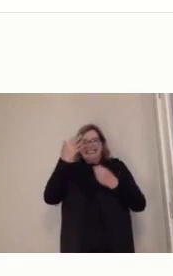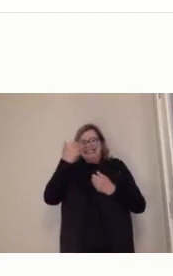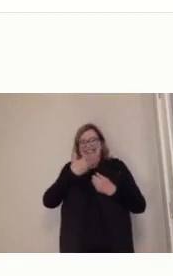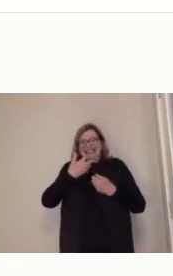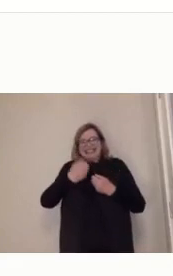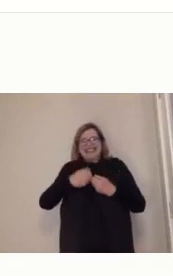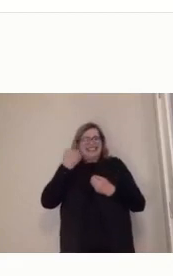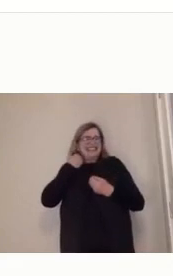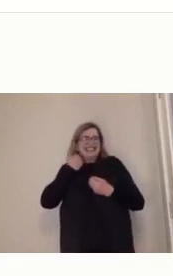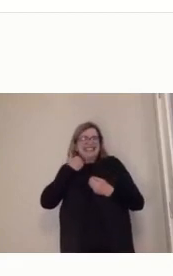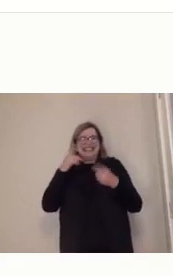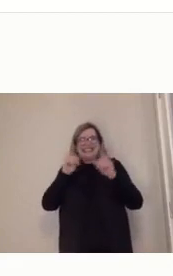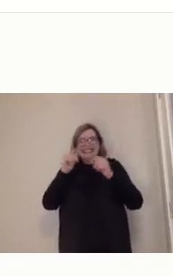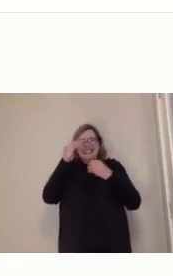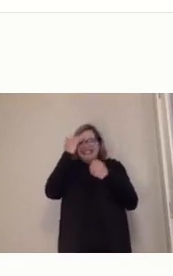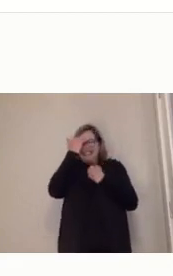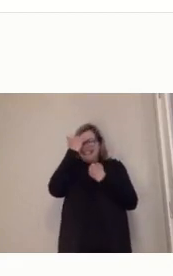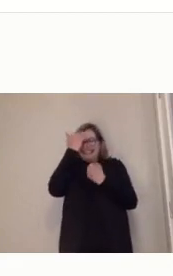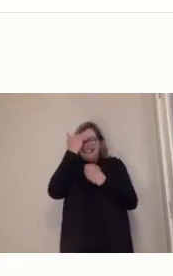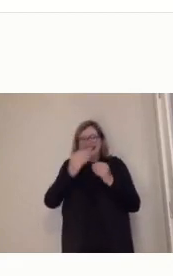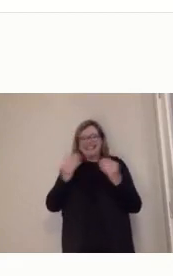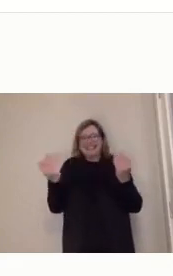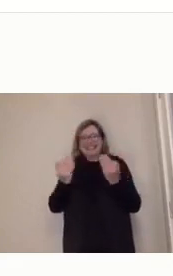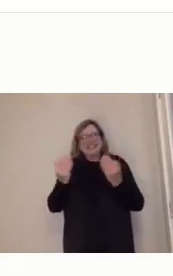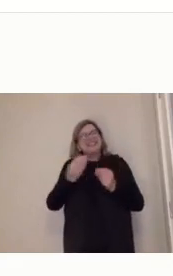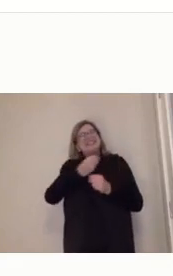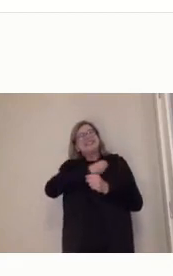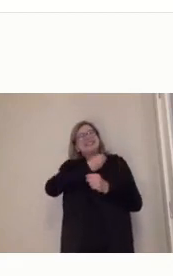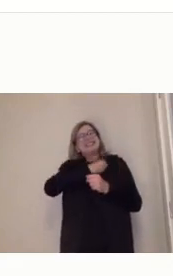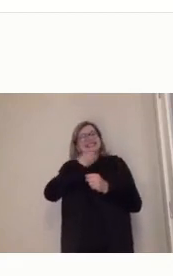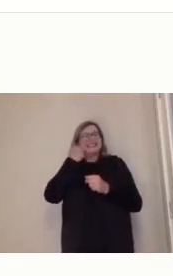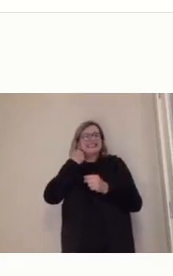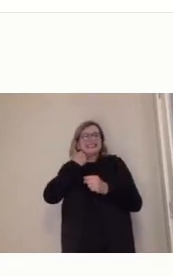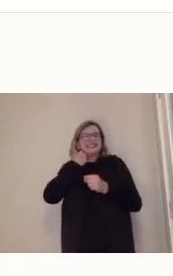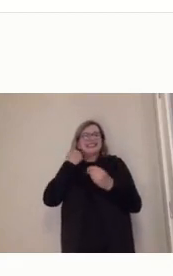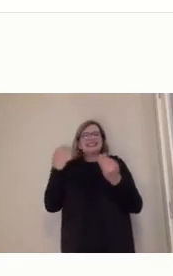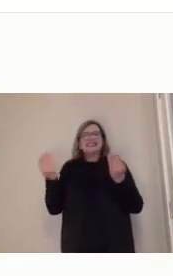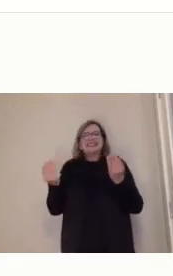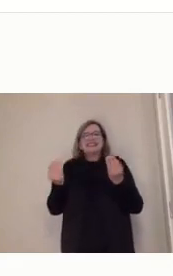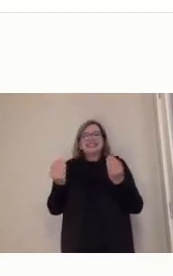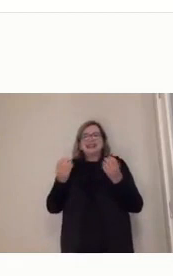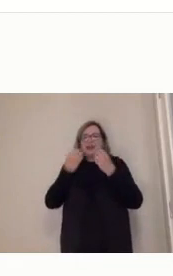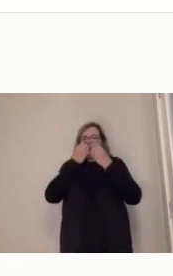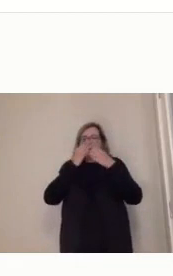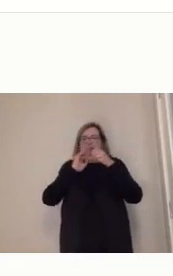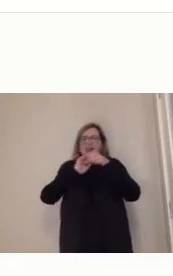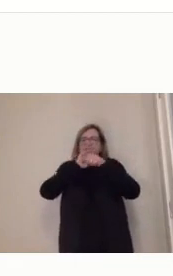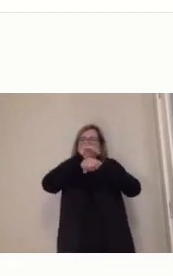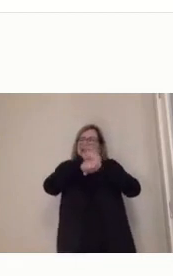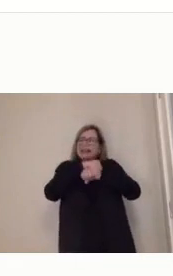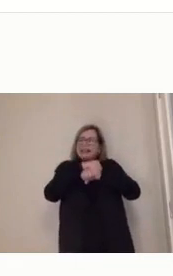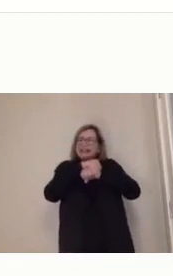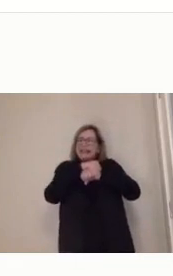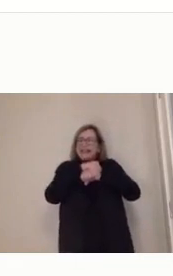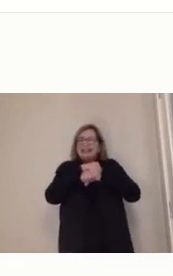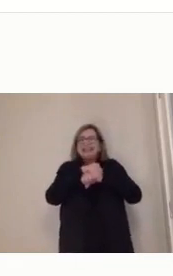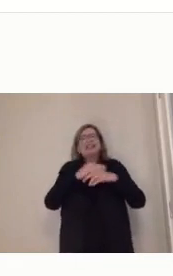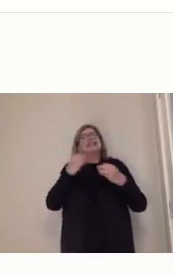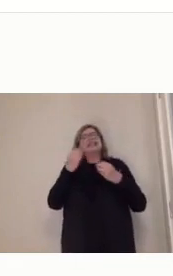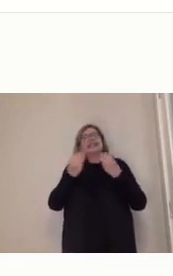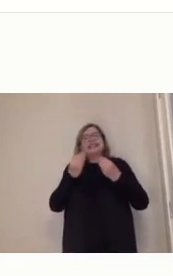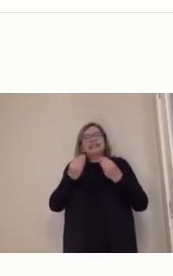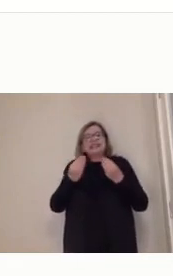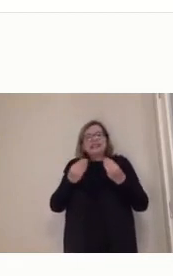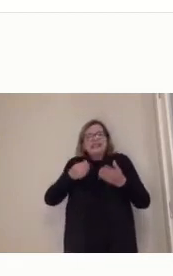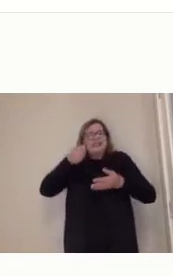disciplina. Obrigada. Posso disponibilizar os slides? Sim, com certeza. E vai ficar tudo aí certinho. Então, disponibilizo lá